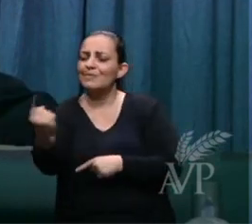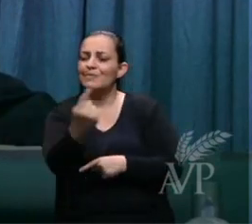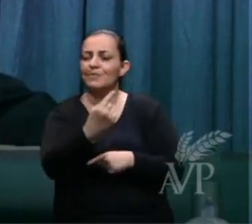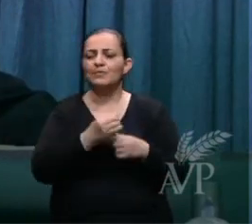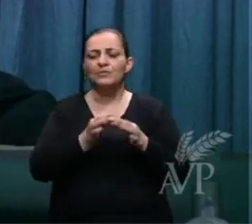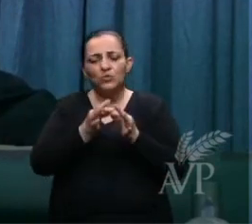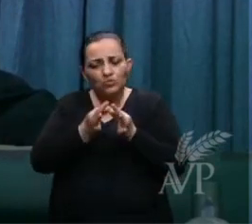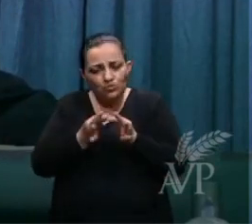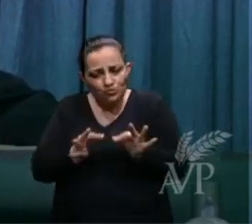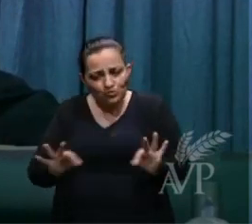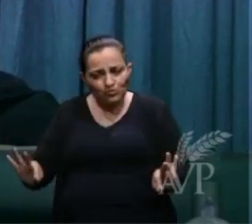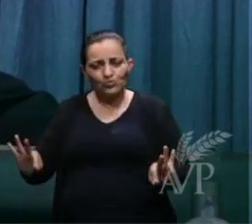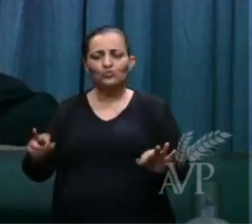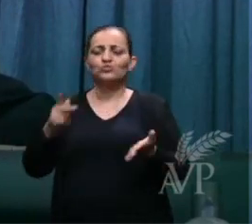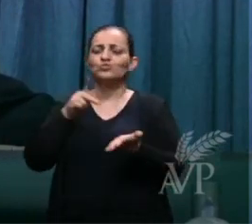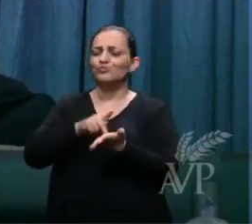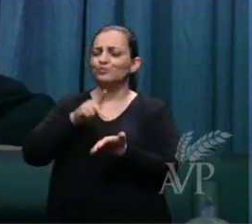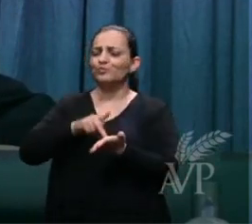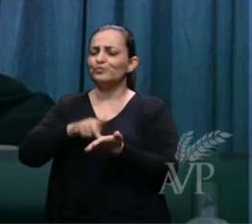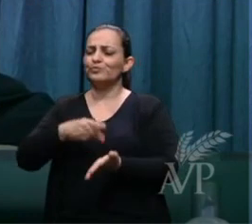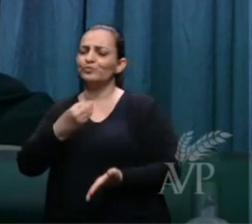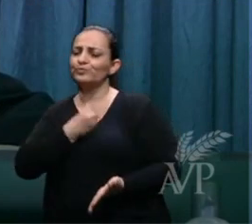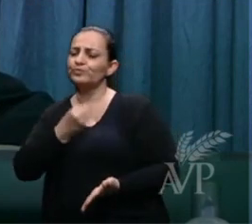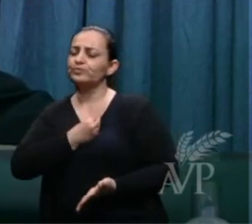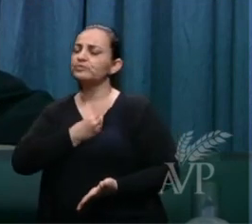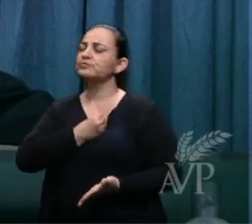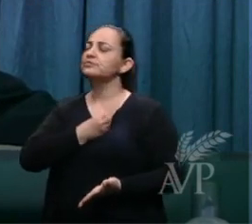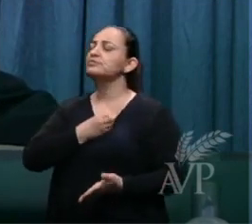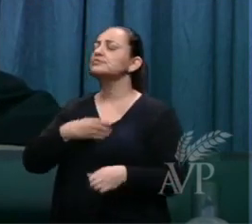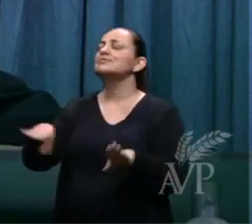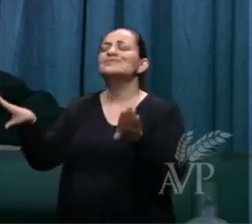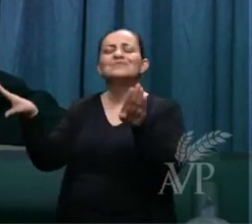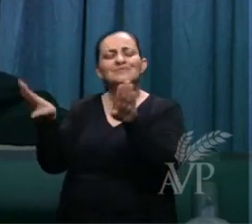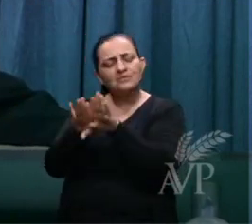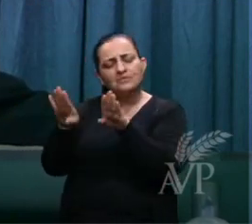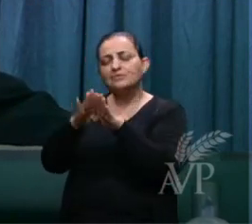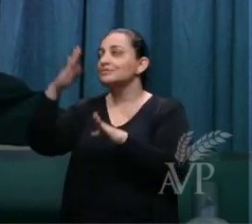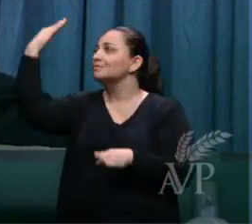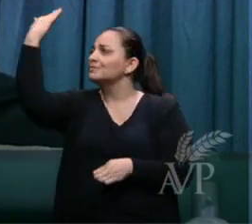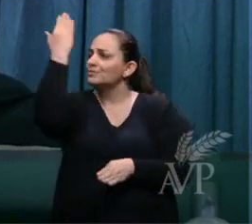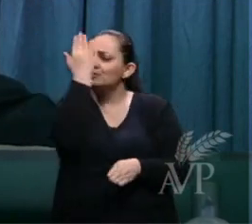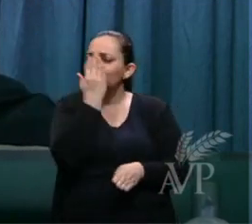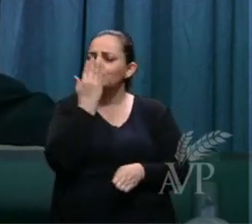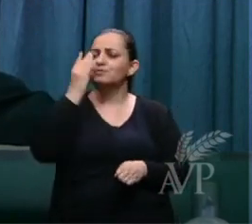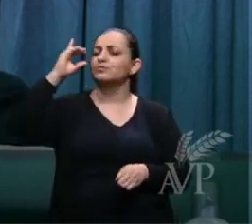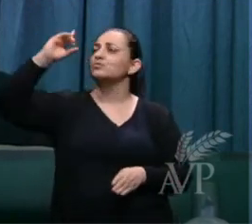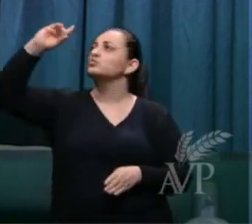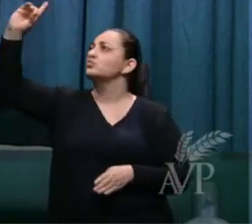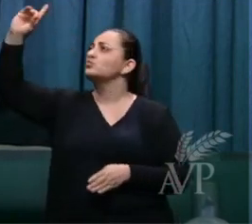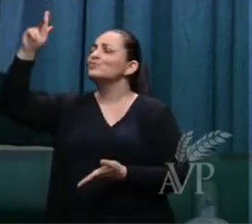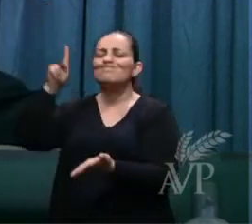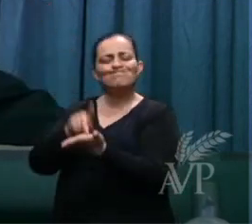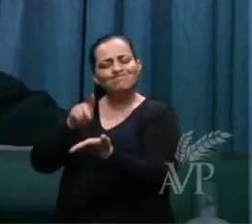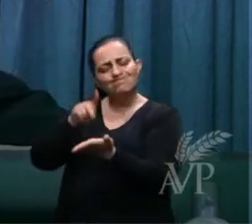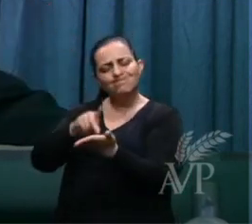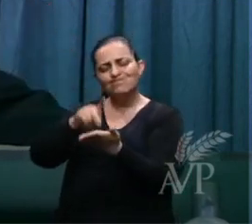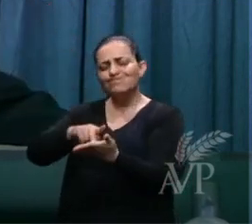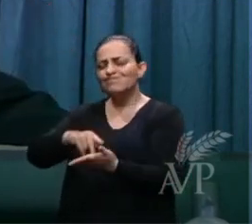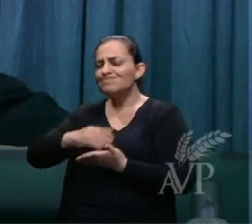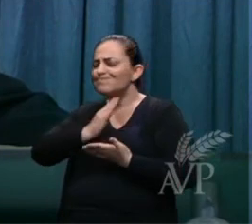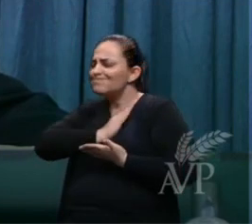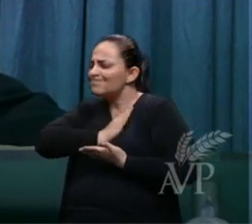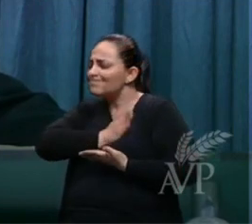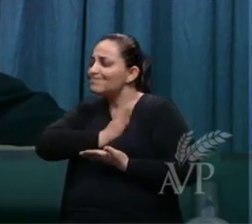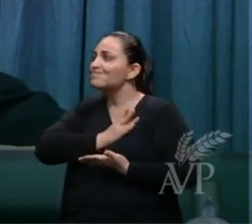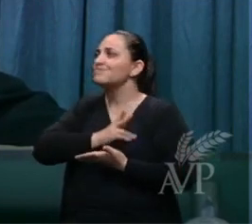humildade com sinceridade e em verdade diante de ti Senhor em verdade de coração